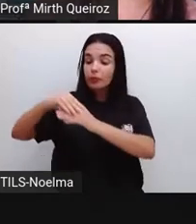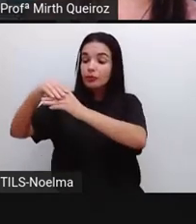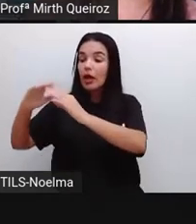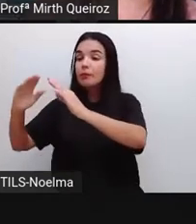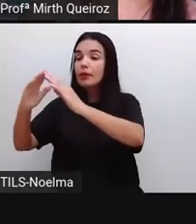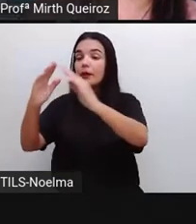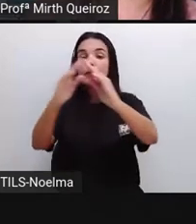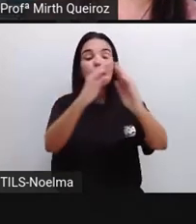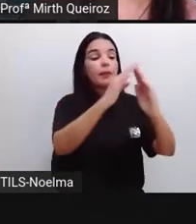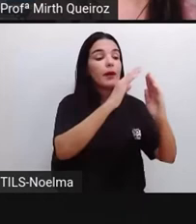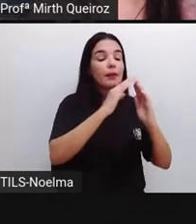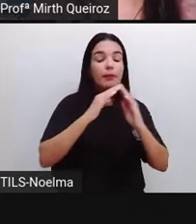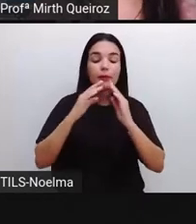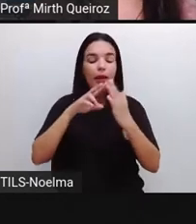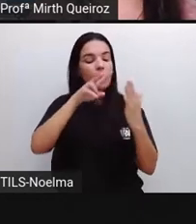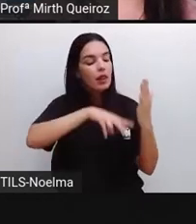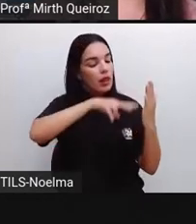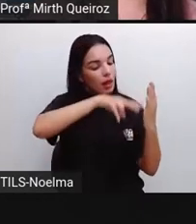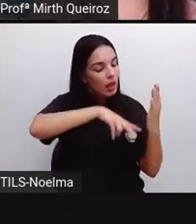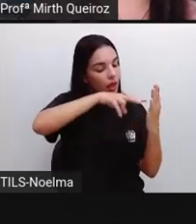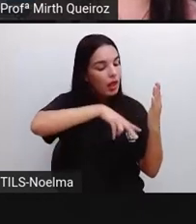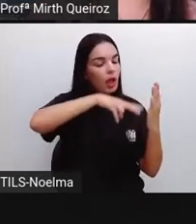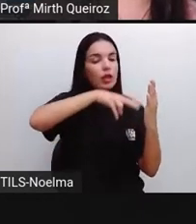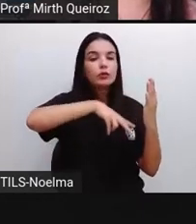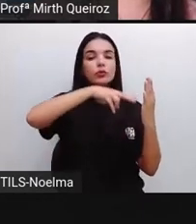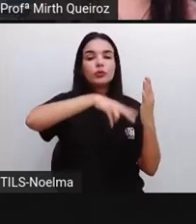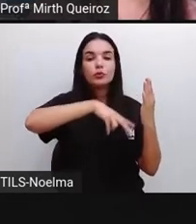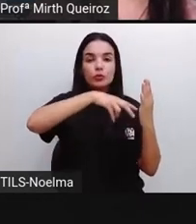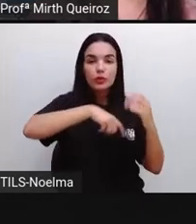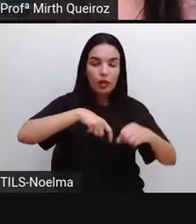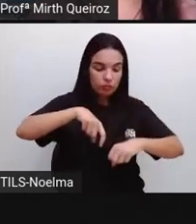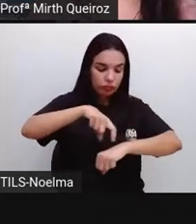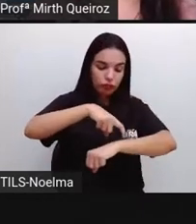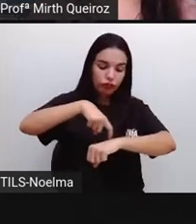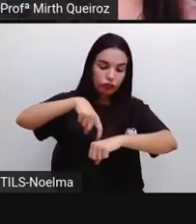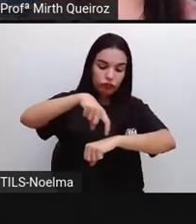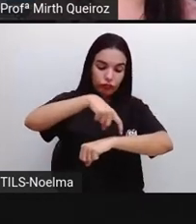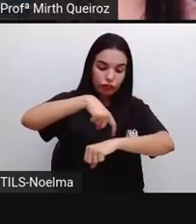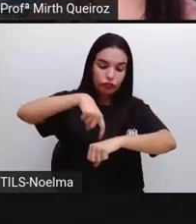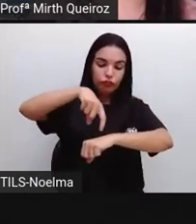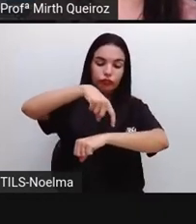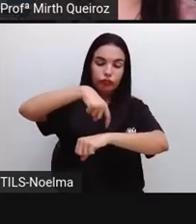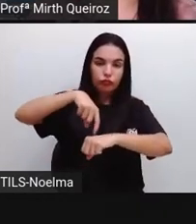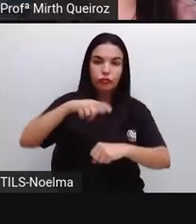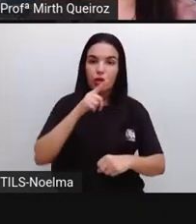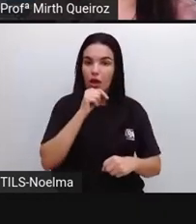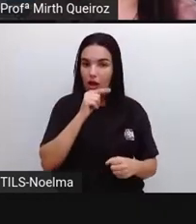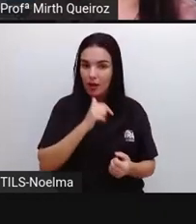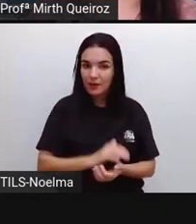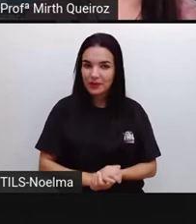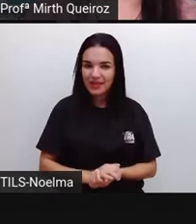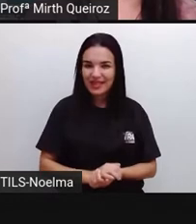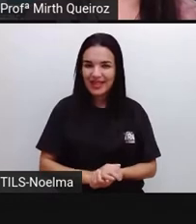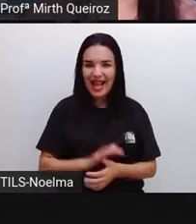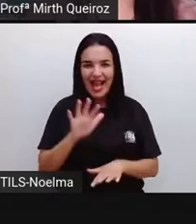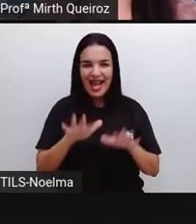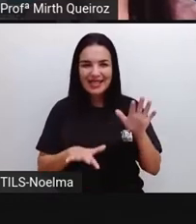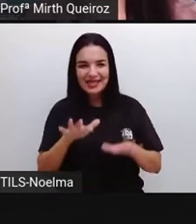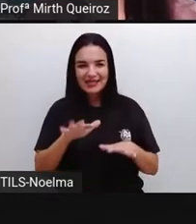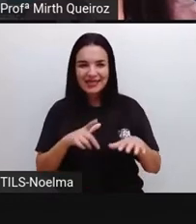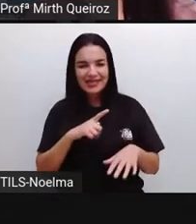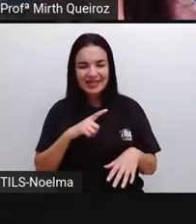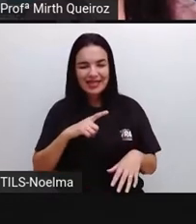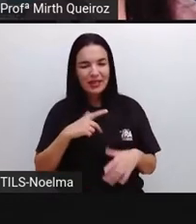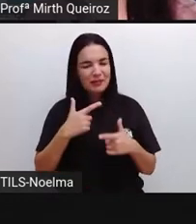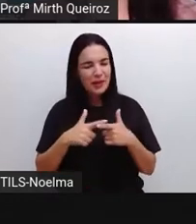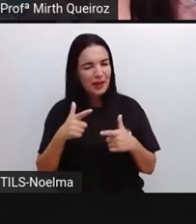hidrômetros, né? E aí, muitas vezes, ele tem alguns probleminhas, né? Por exemplo, pode ter